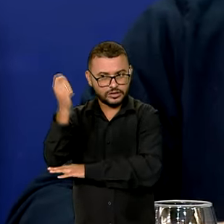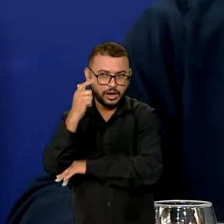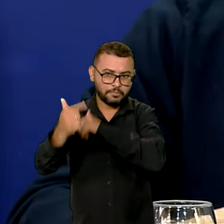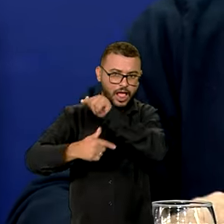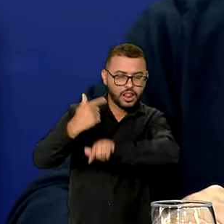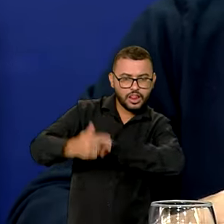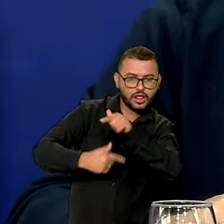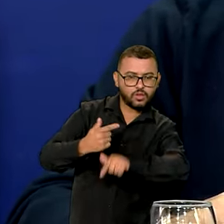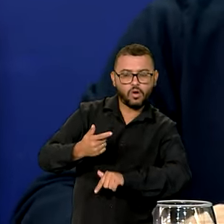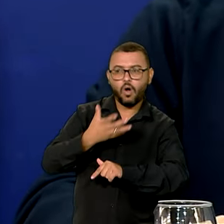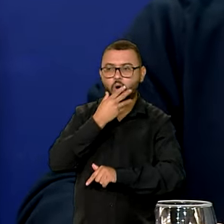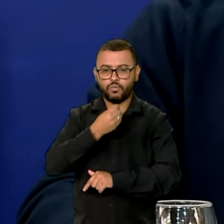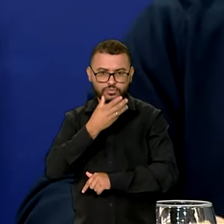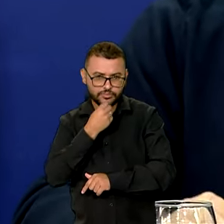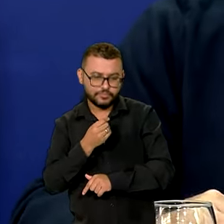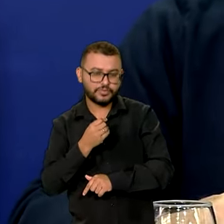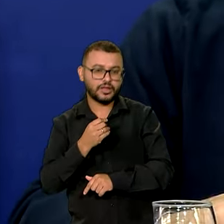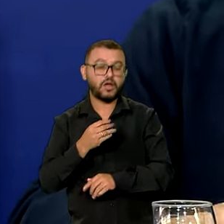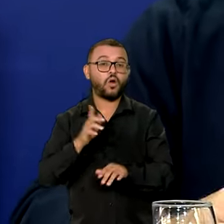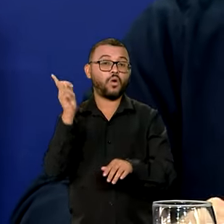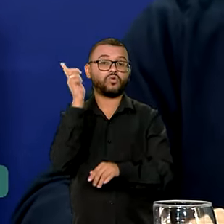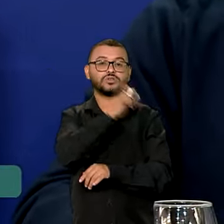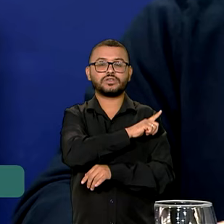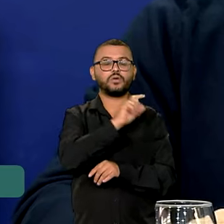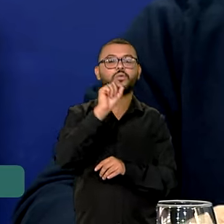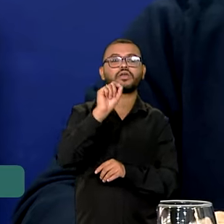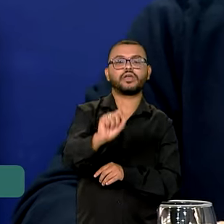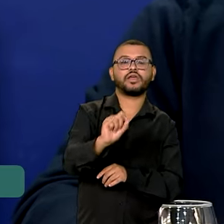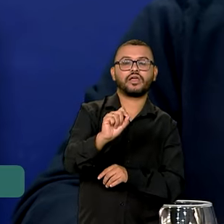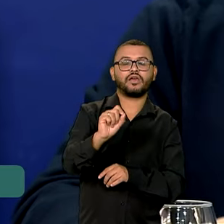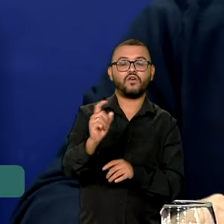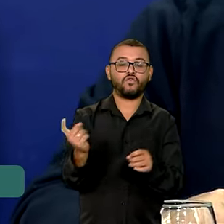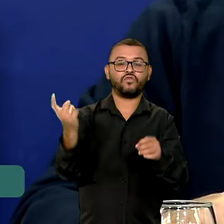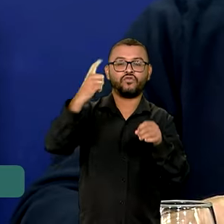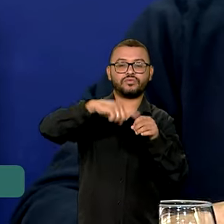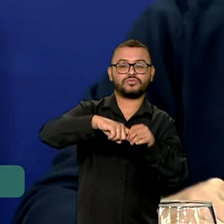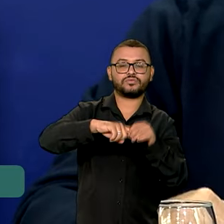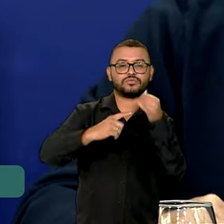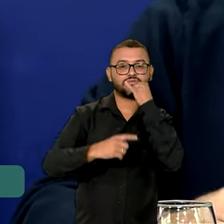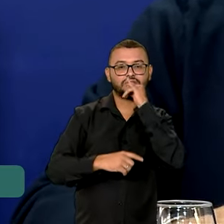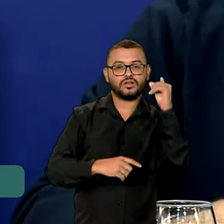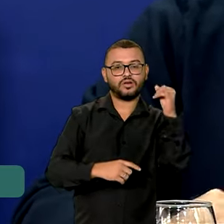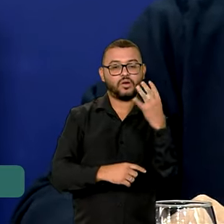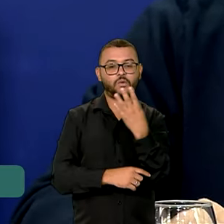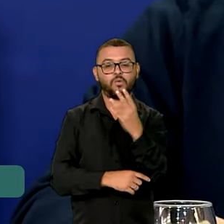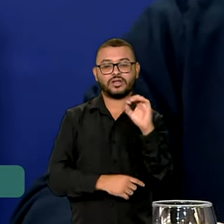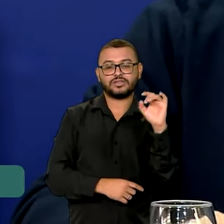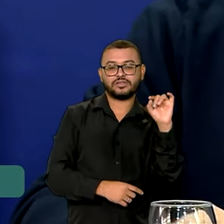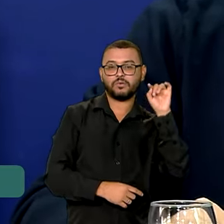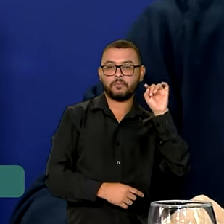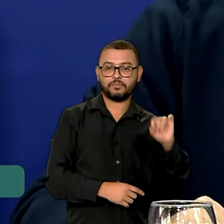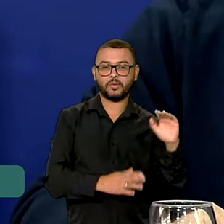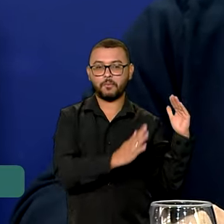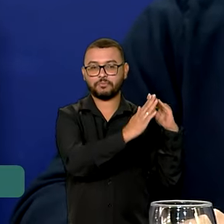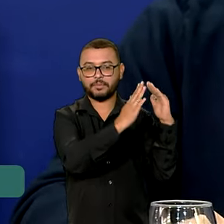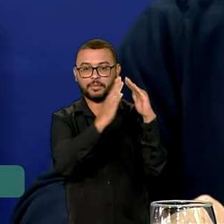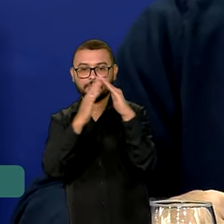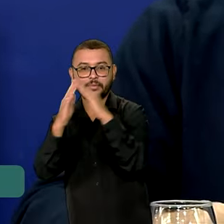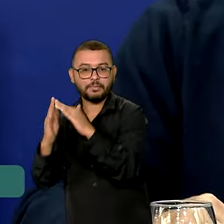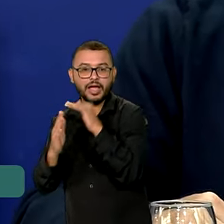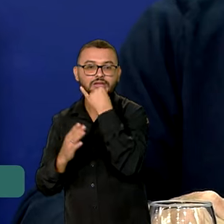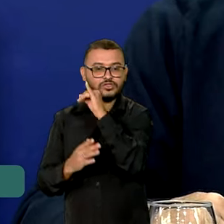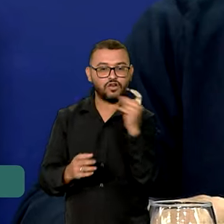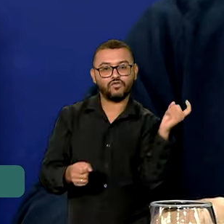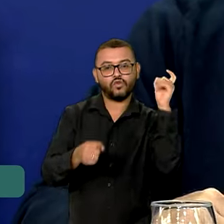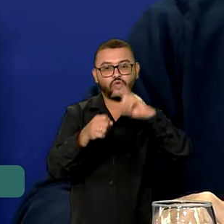Graças a isso, nós conseguimos restabelecer a energia de mais de 400 mil unidades consumidoras. Mais de um